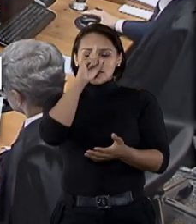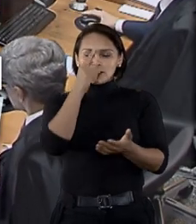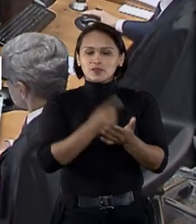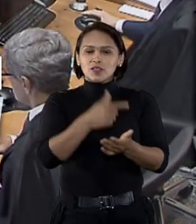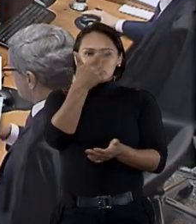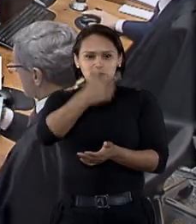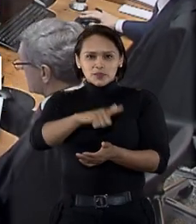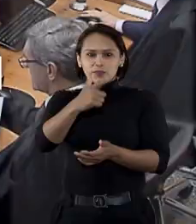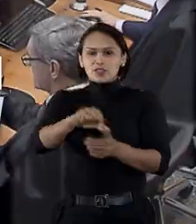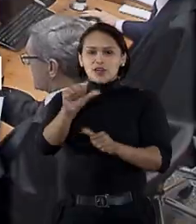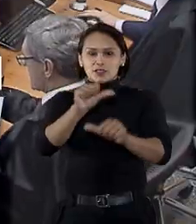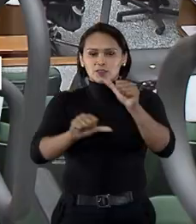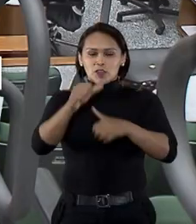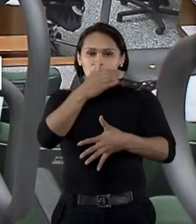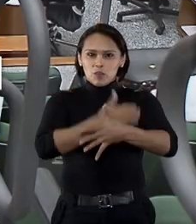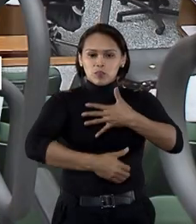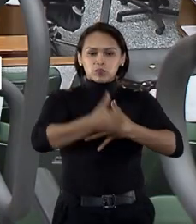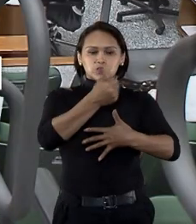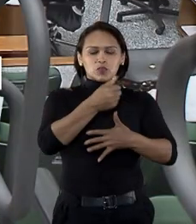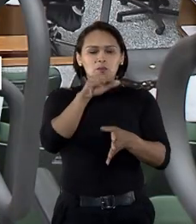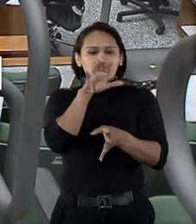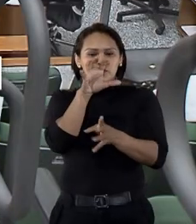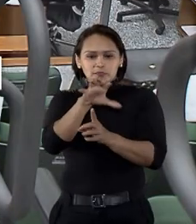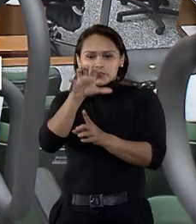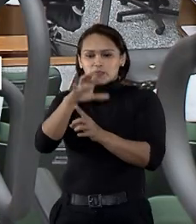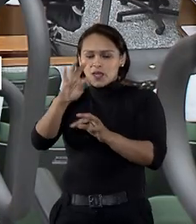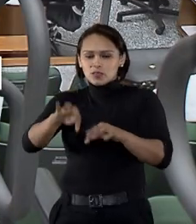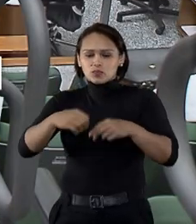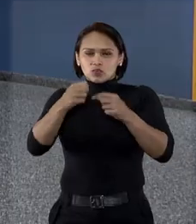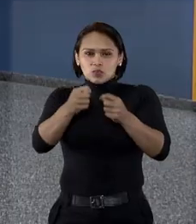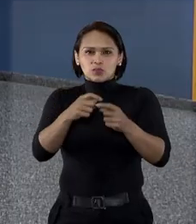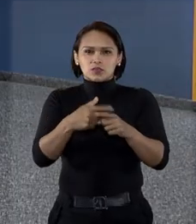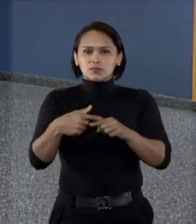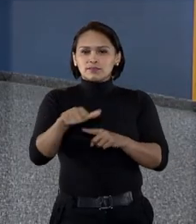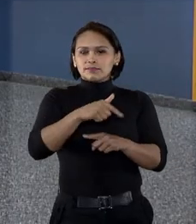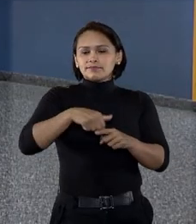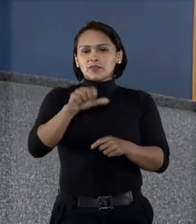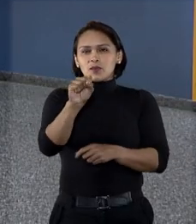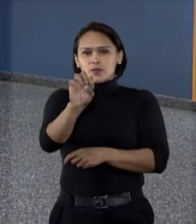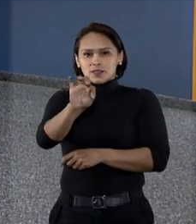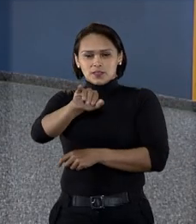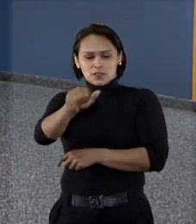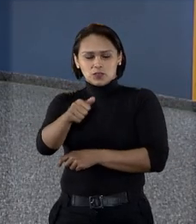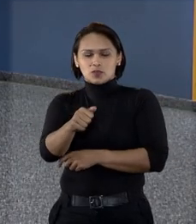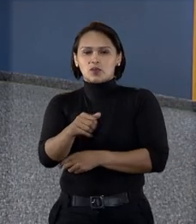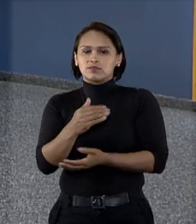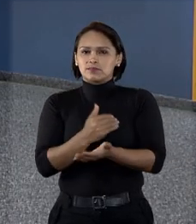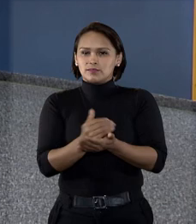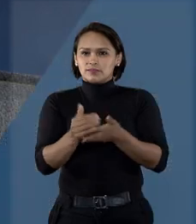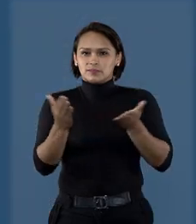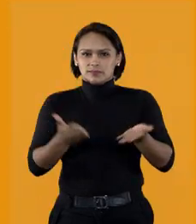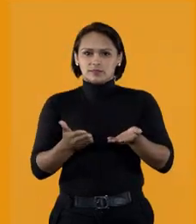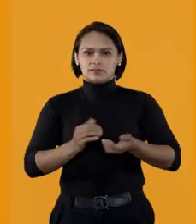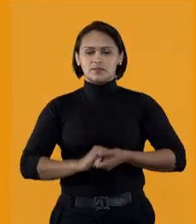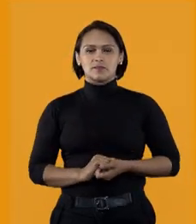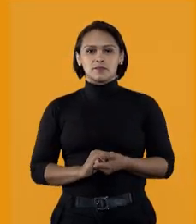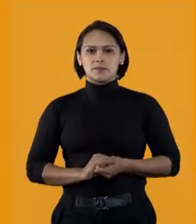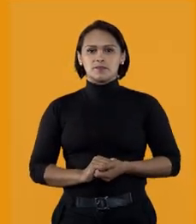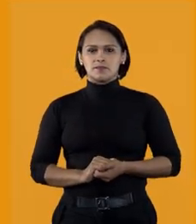que se repetem viram súmulas que orientam as outras instâncias. O STJ Notícias começa agora.